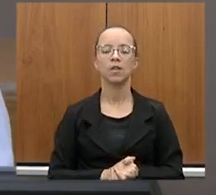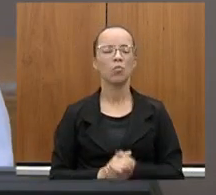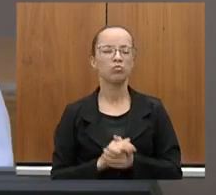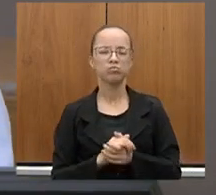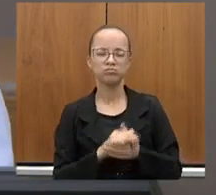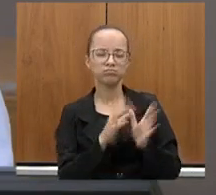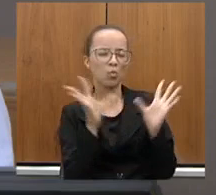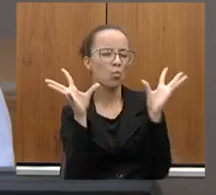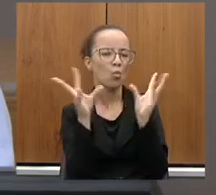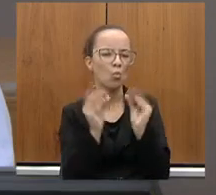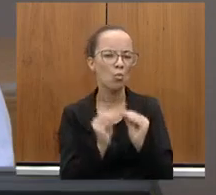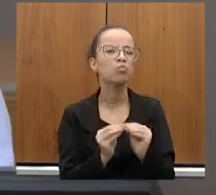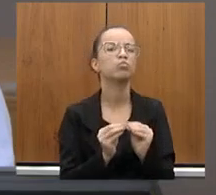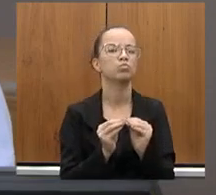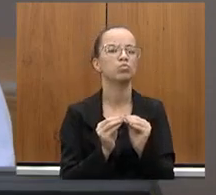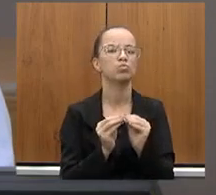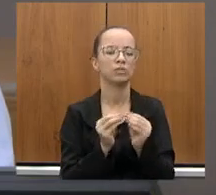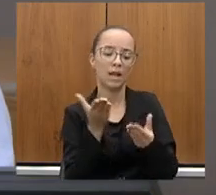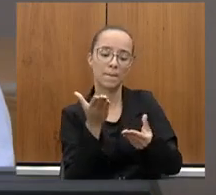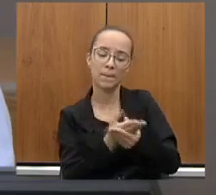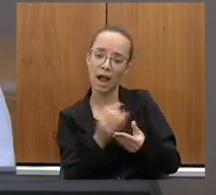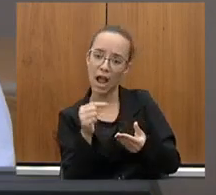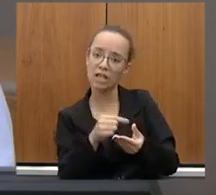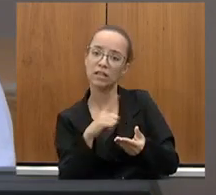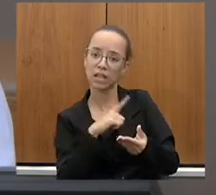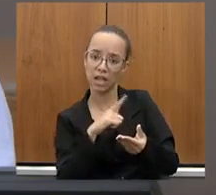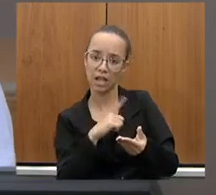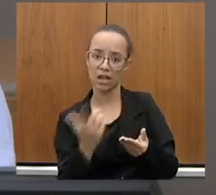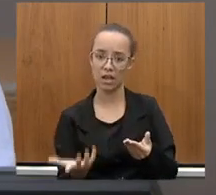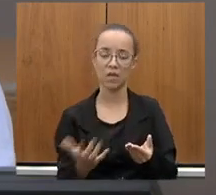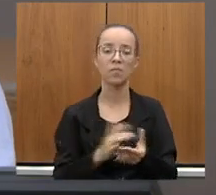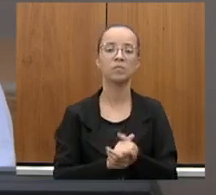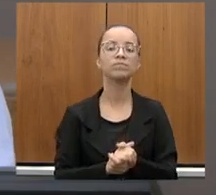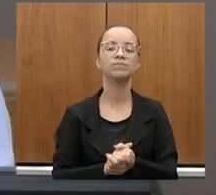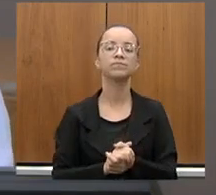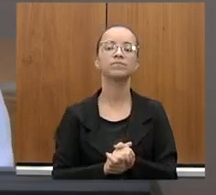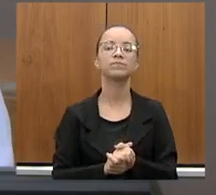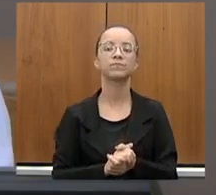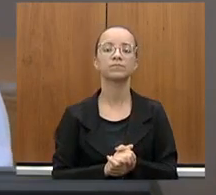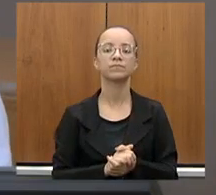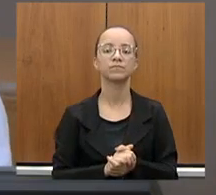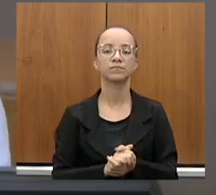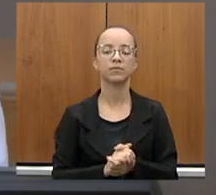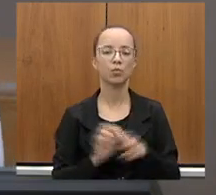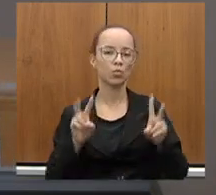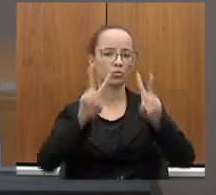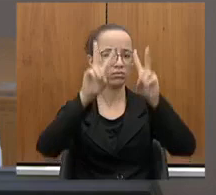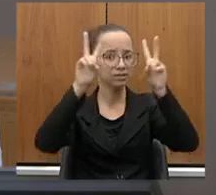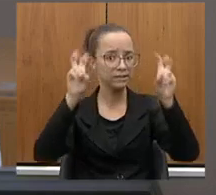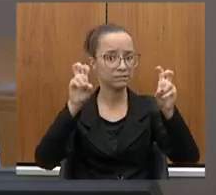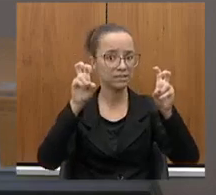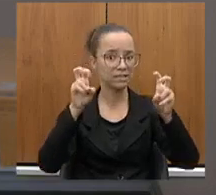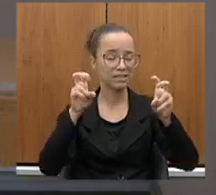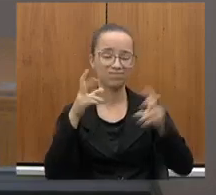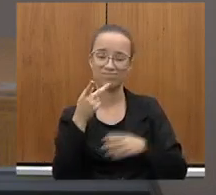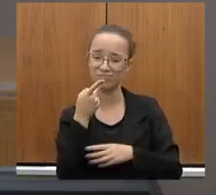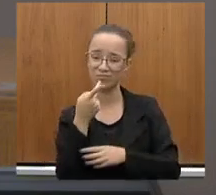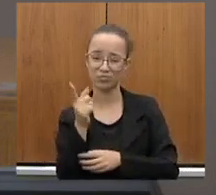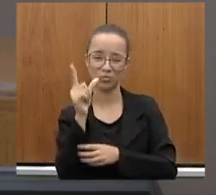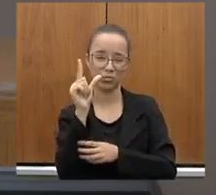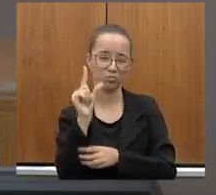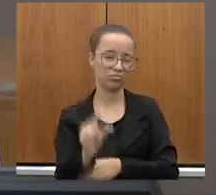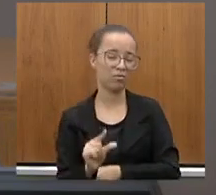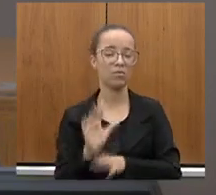pouquinho do que a pasta foi feita. E aí, um tema também que é pouco falado, mas que